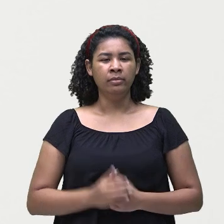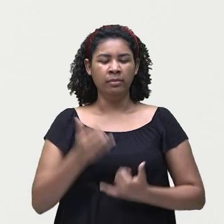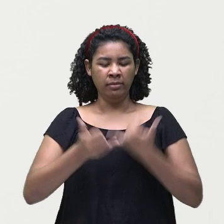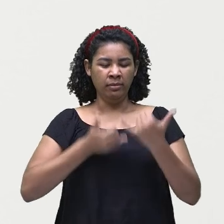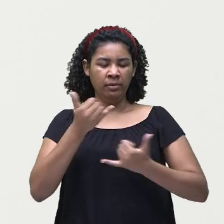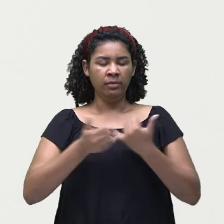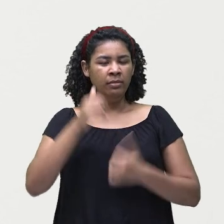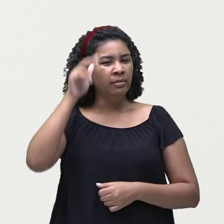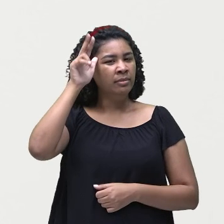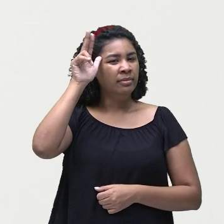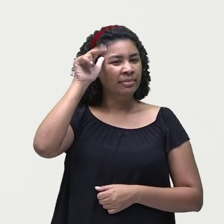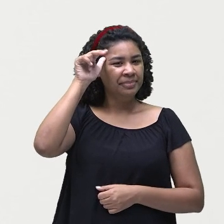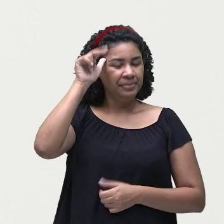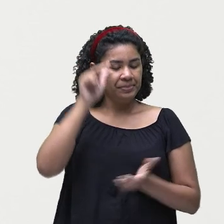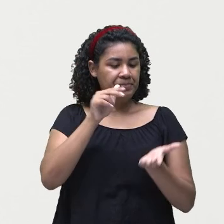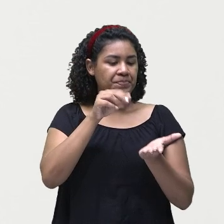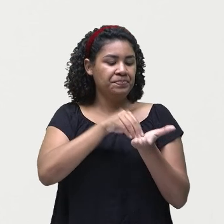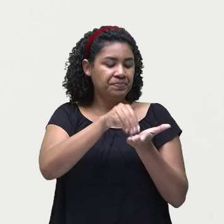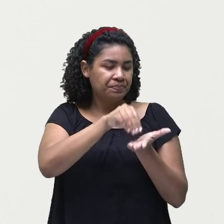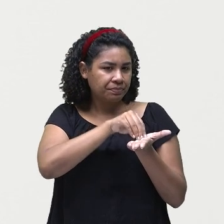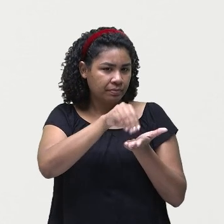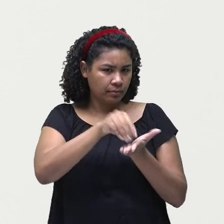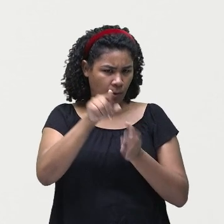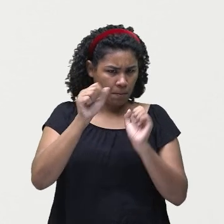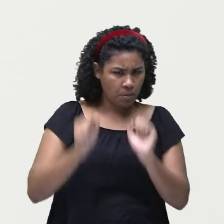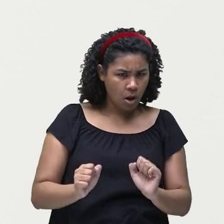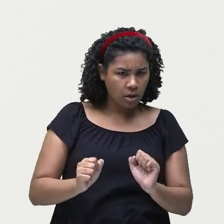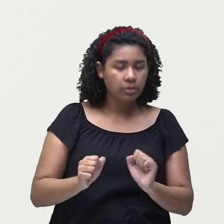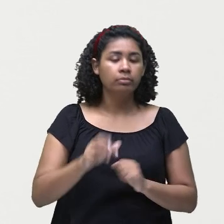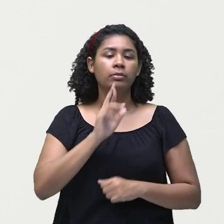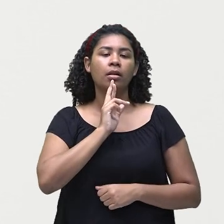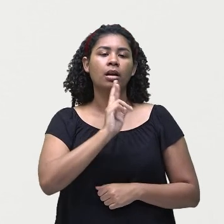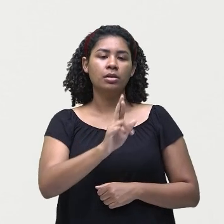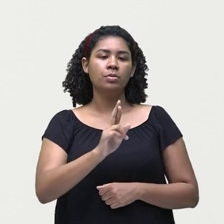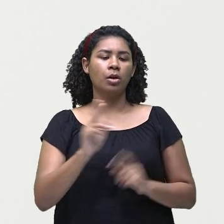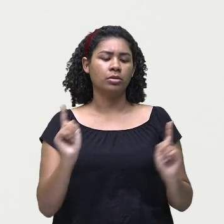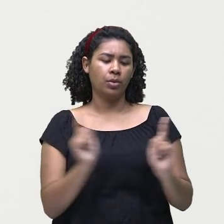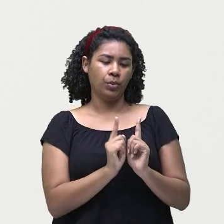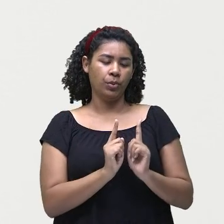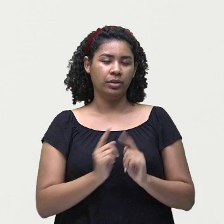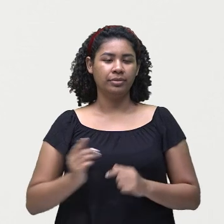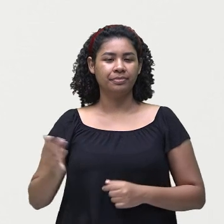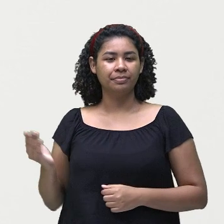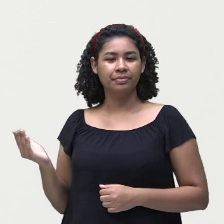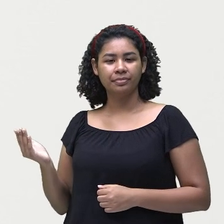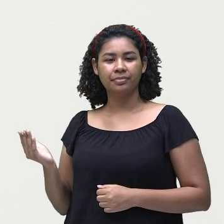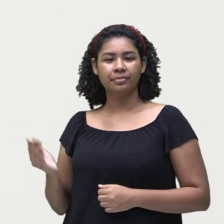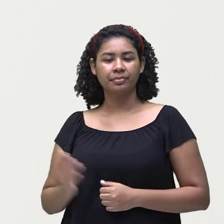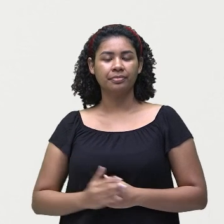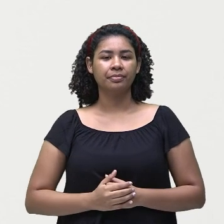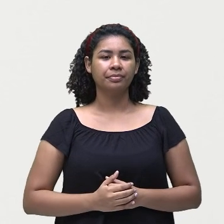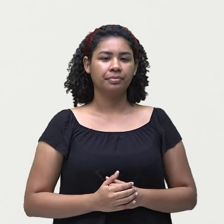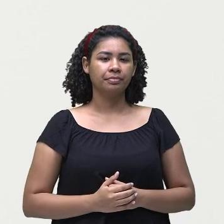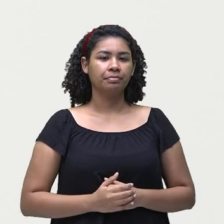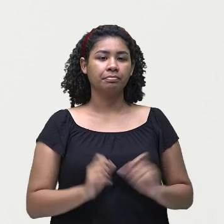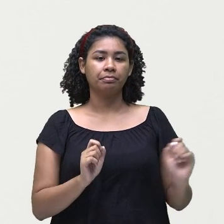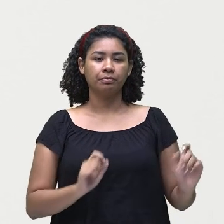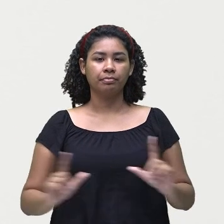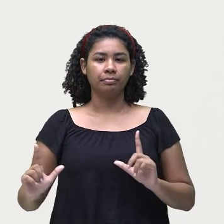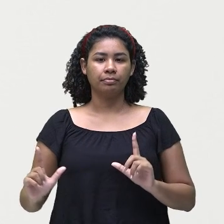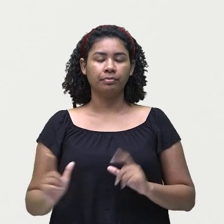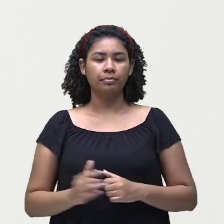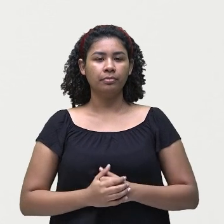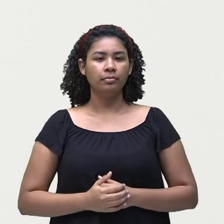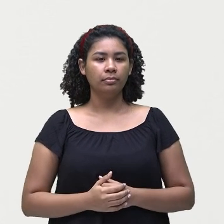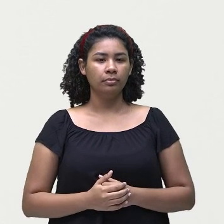E aí, a resposta curta. Yes, I can. Yes, I can. Vamos ver mais outro exemplo